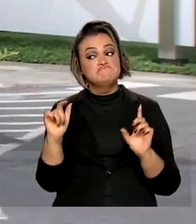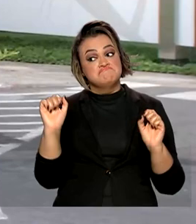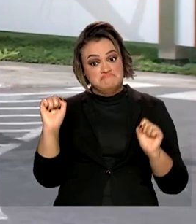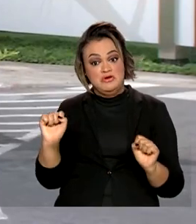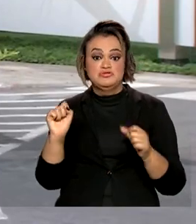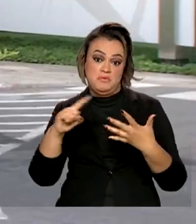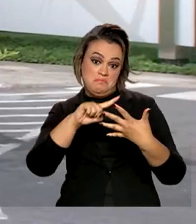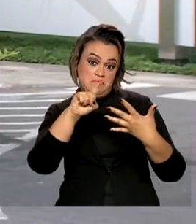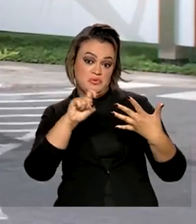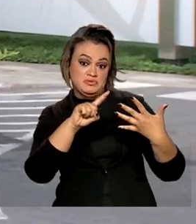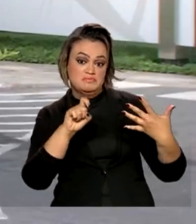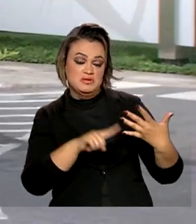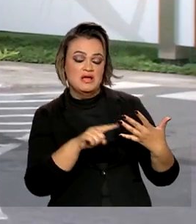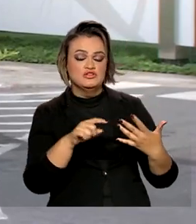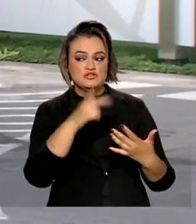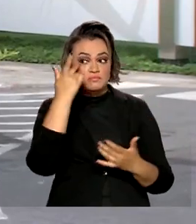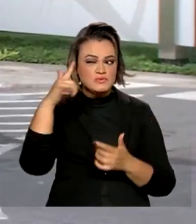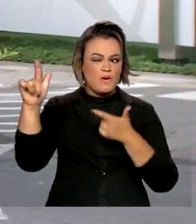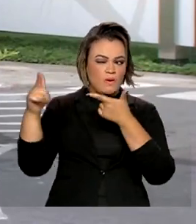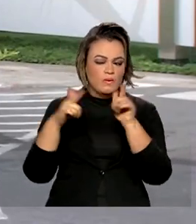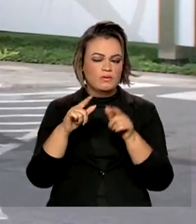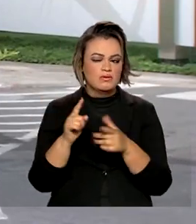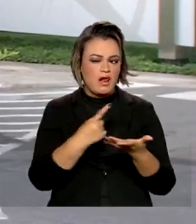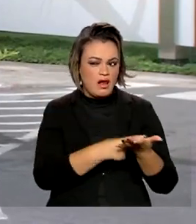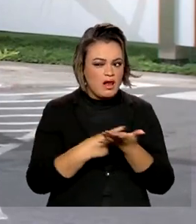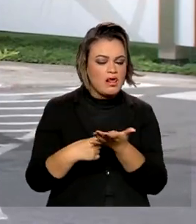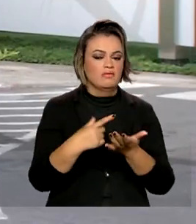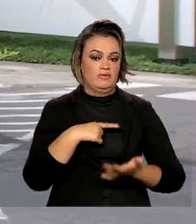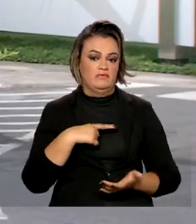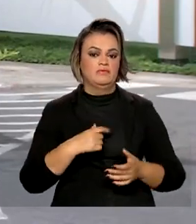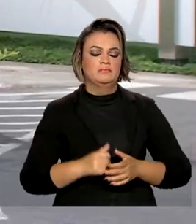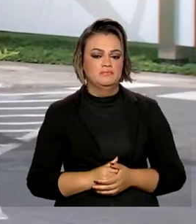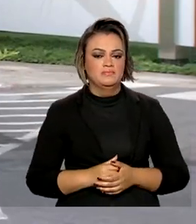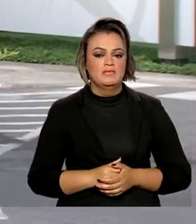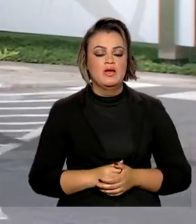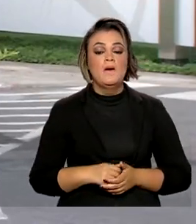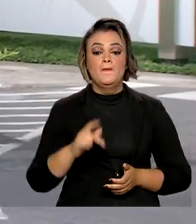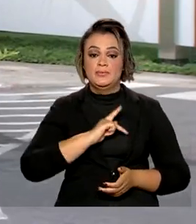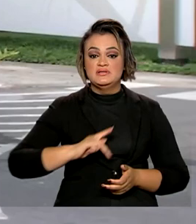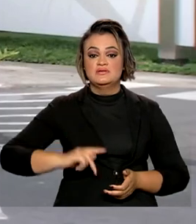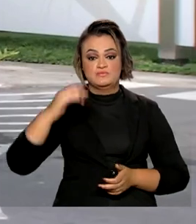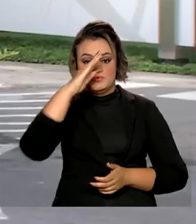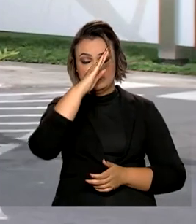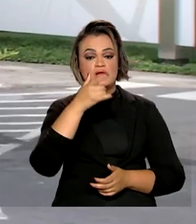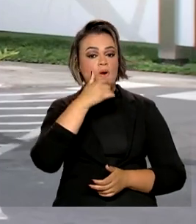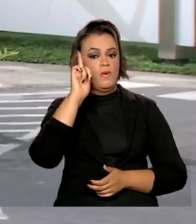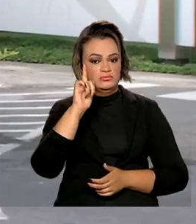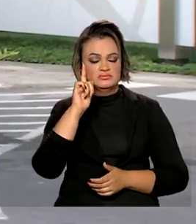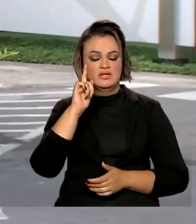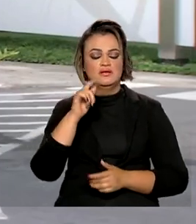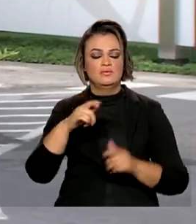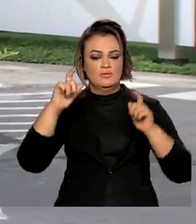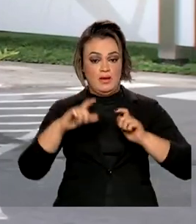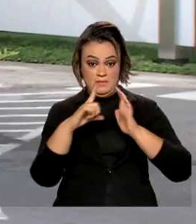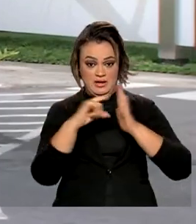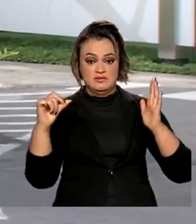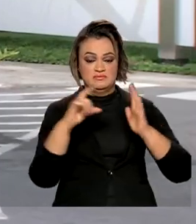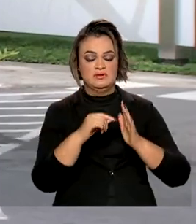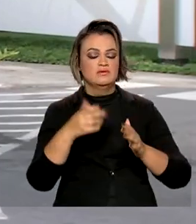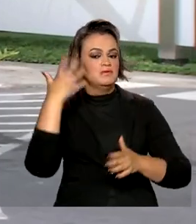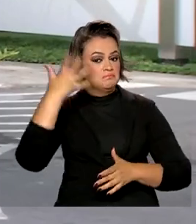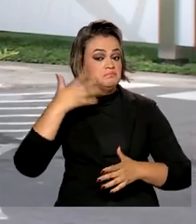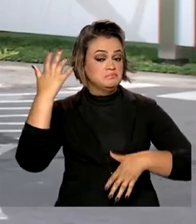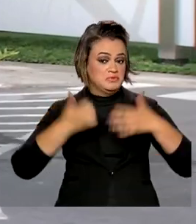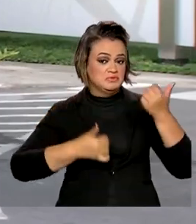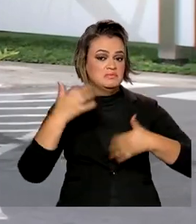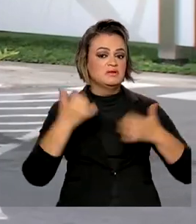a possibilidade do envolvimento de mais pessoas aí neste crime. O presidente Jair Bolsonaro falou ontem, em cerimônia, no Palácio do Planalto, sobre o